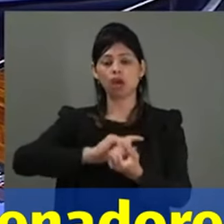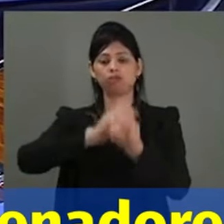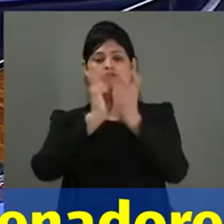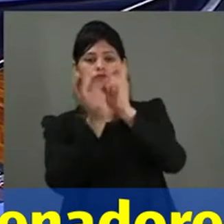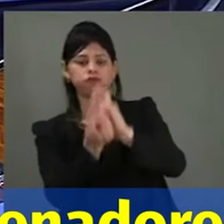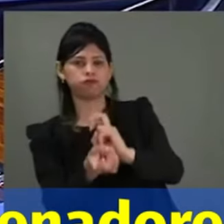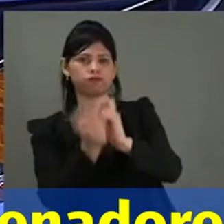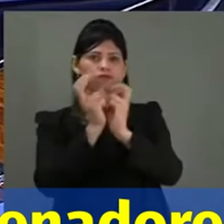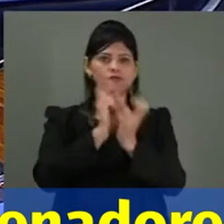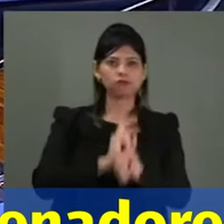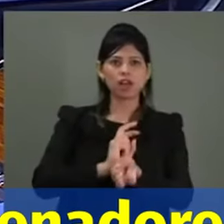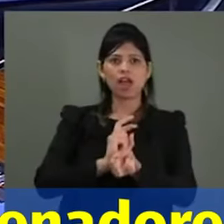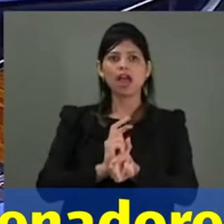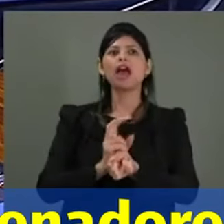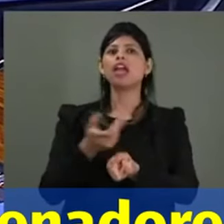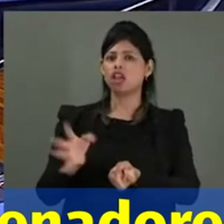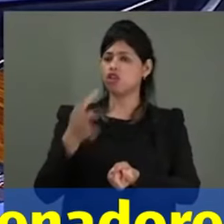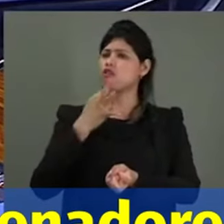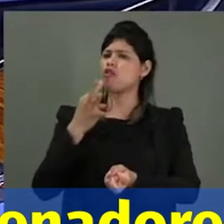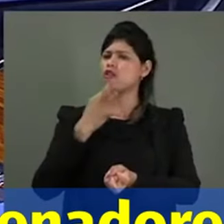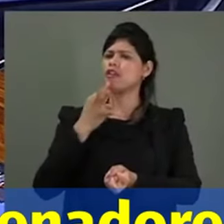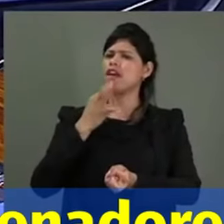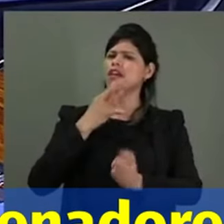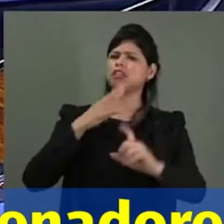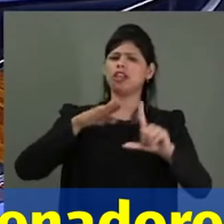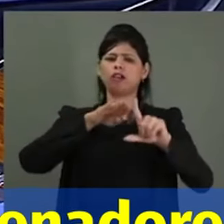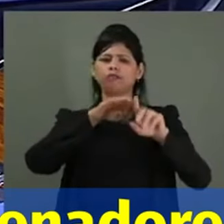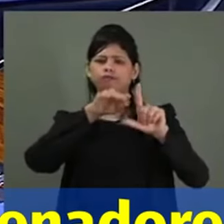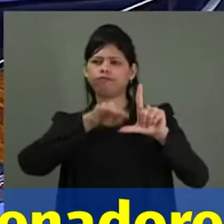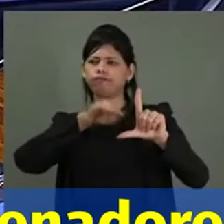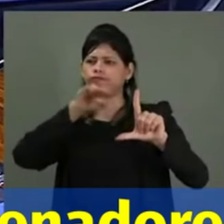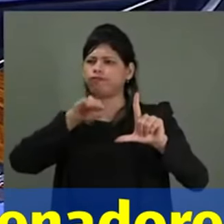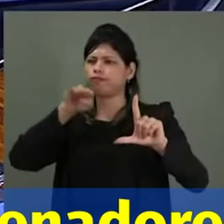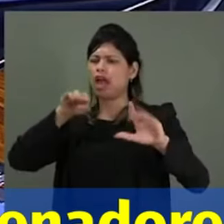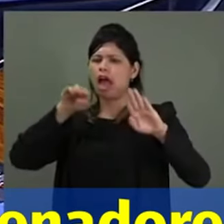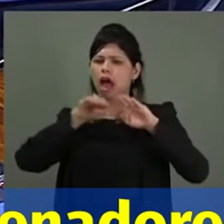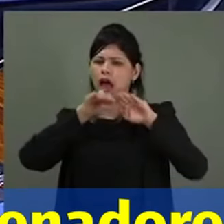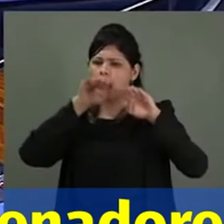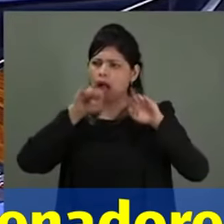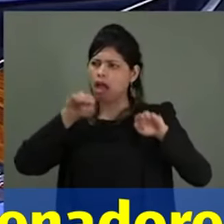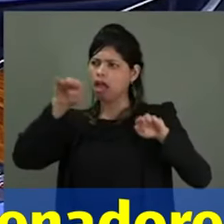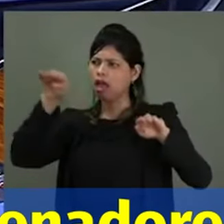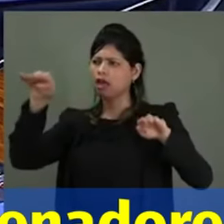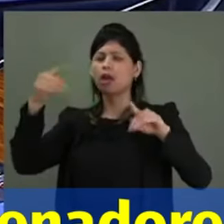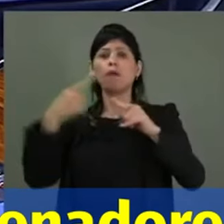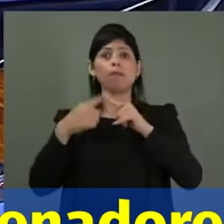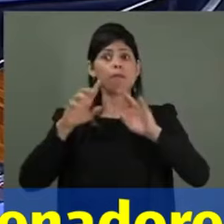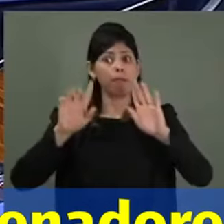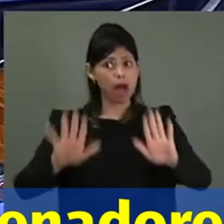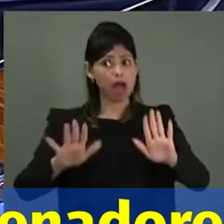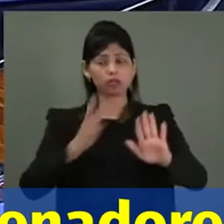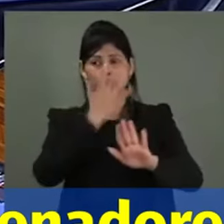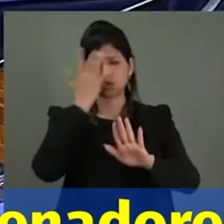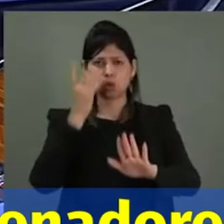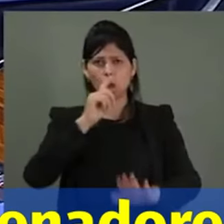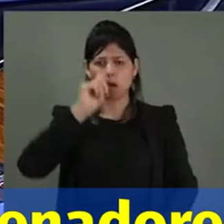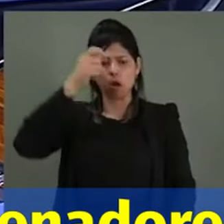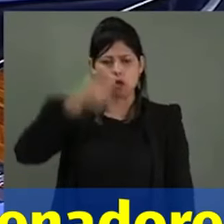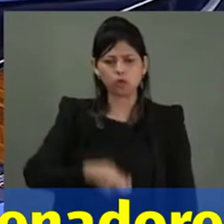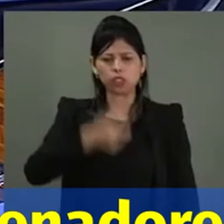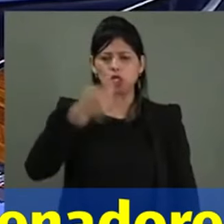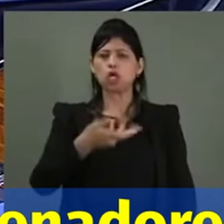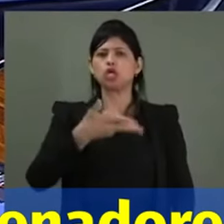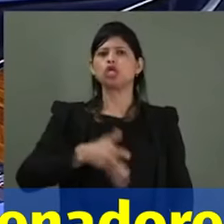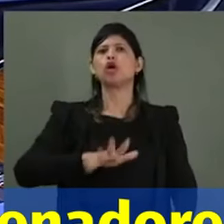mas isso o comunista não conhece não. Para comunista, liberdade é libertinagem, porque eles não querem a escola cívico-militar, porque